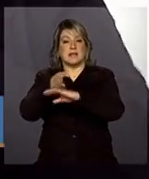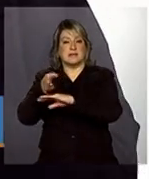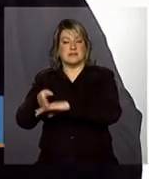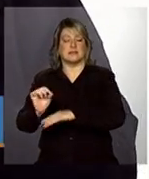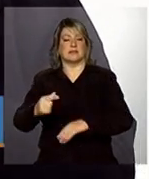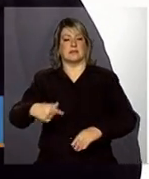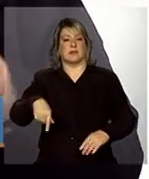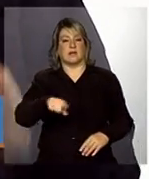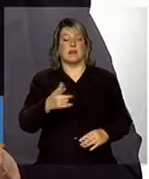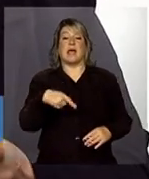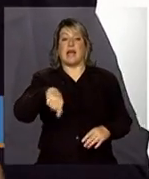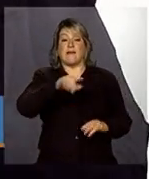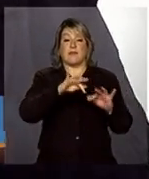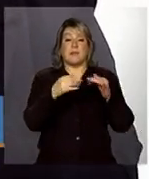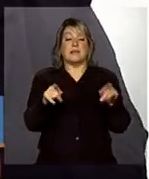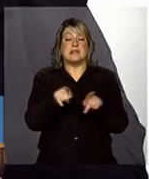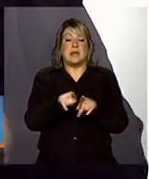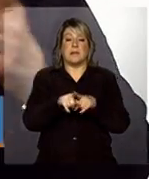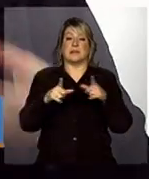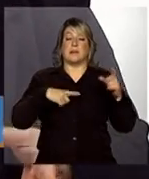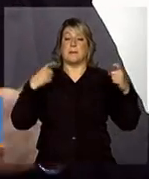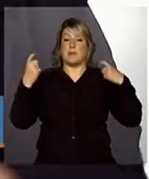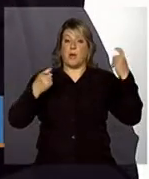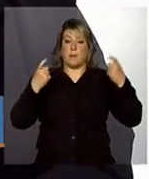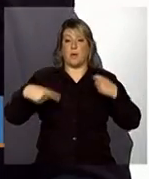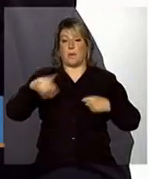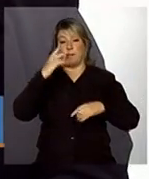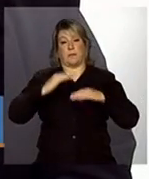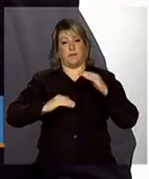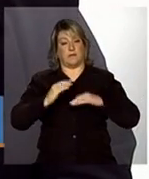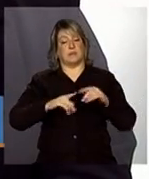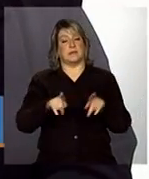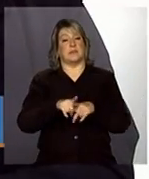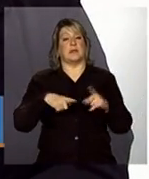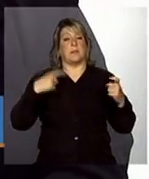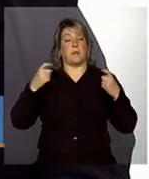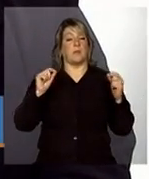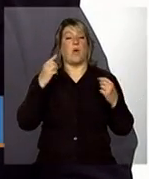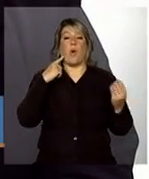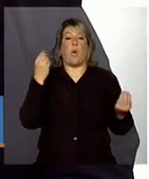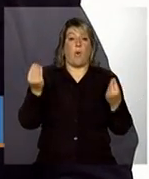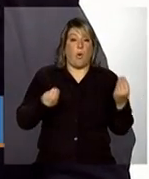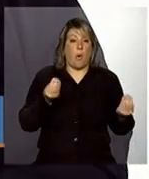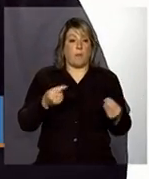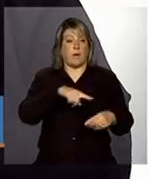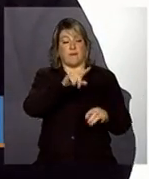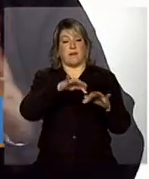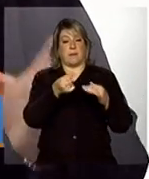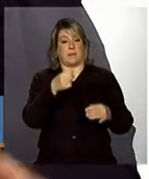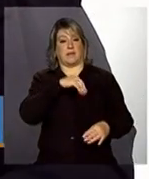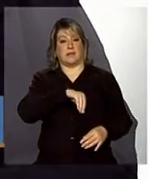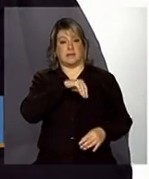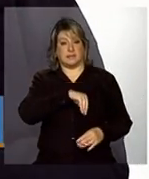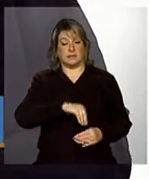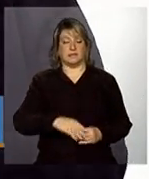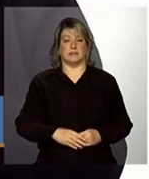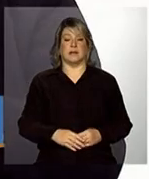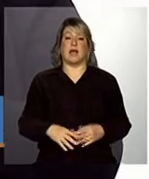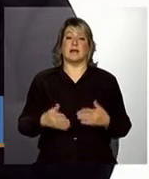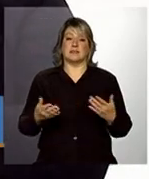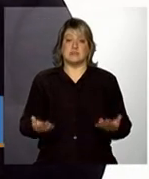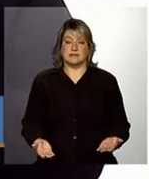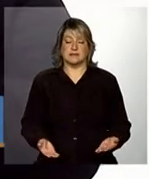preocupação, né? Que os profissionais também tenham essa preocupação com a questão da renda dessas famílias. Então, é nesse sentido que